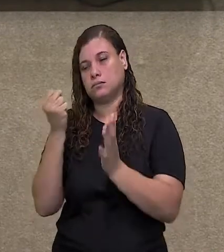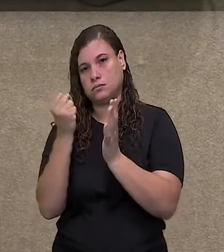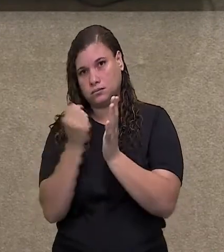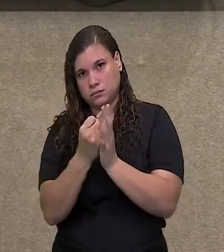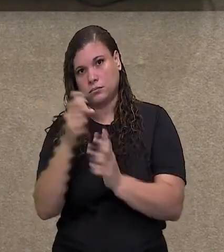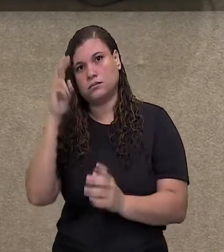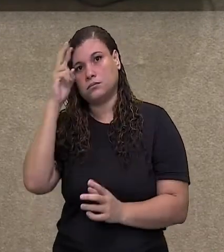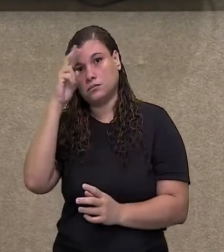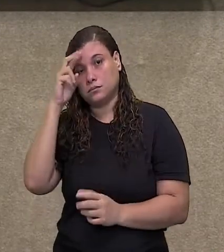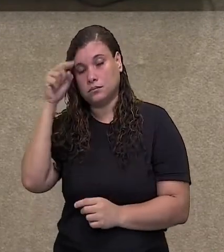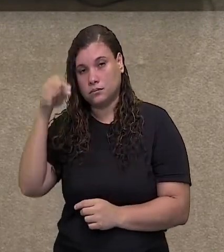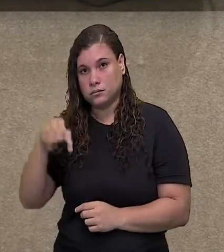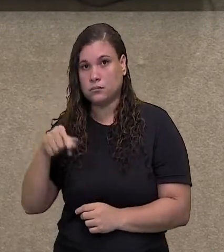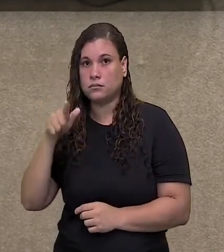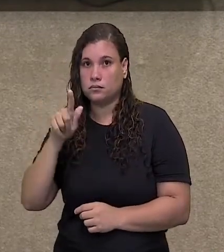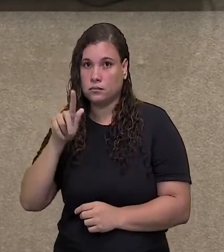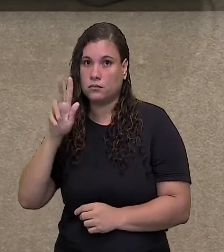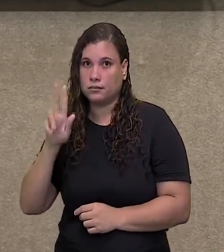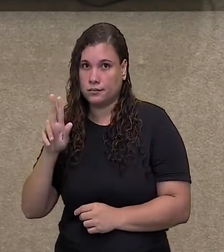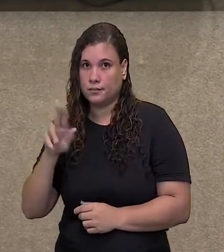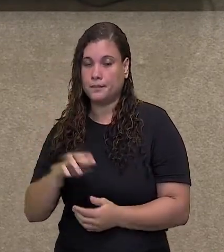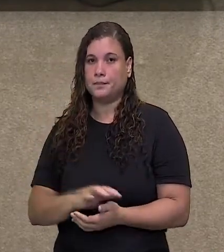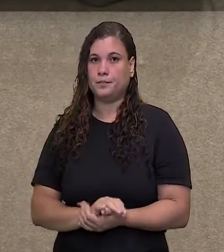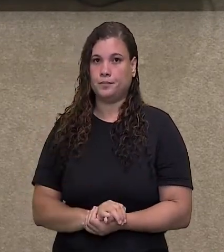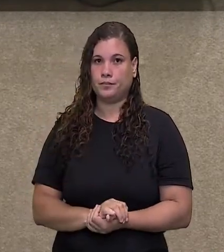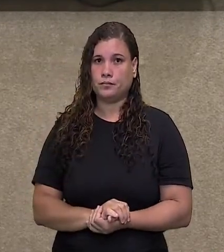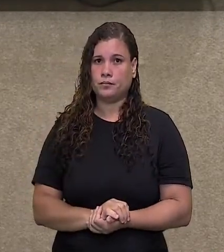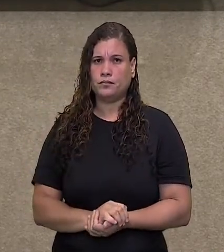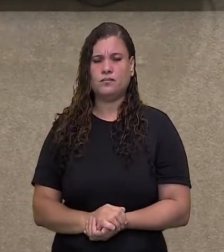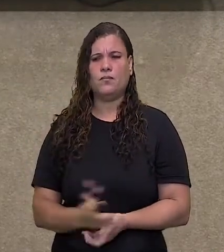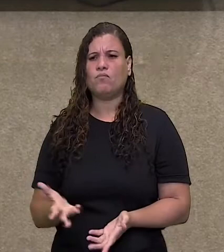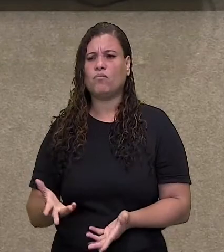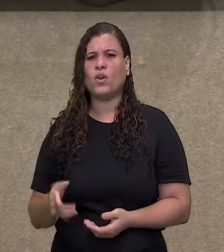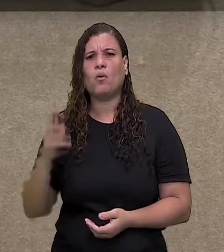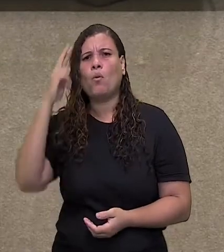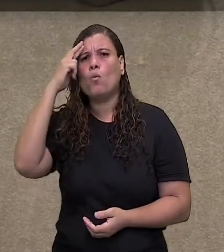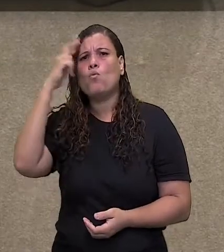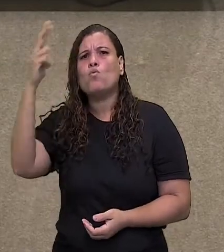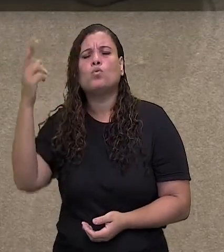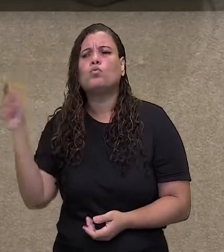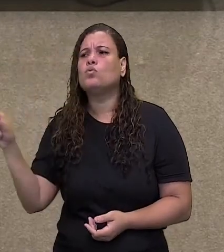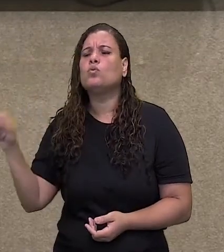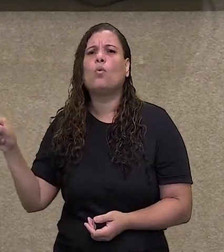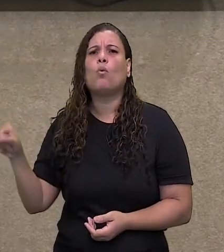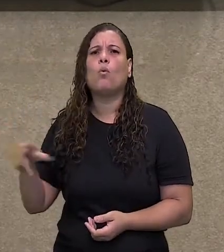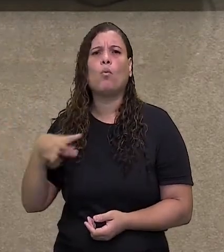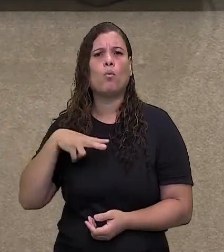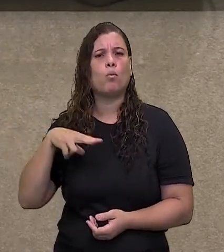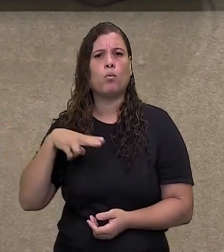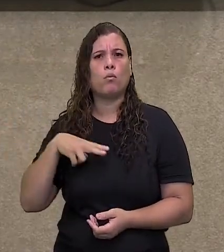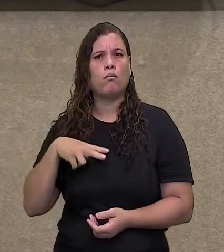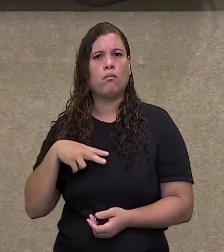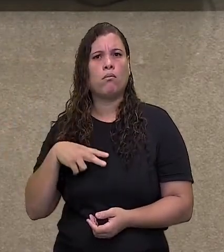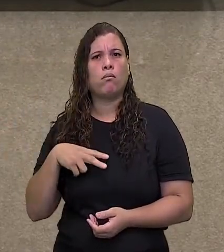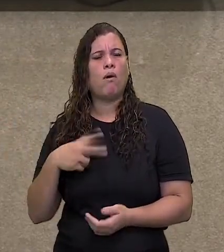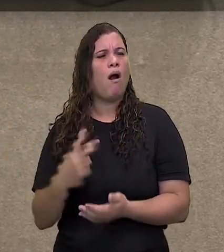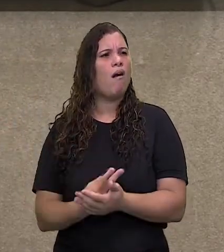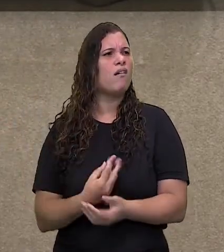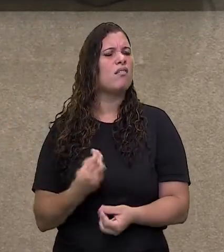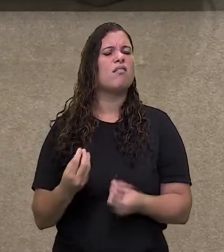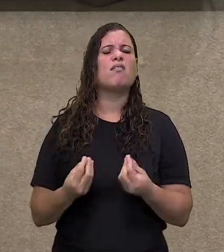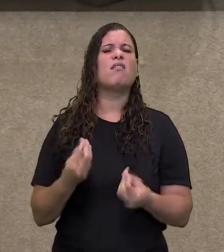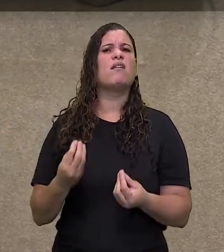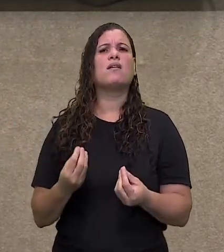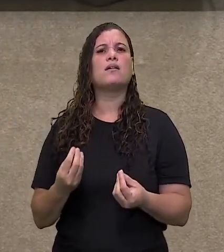determinado como patrimônio histórico, o dono da propriedade, ou se tem um dono específico, ele pode vender